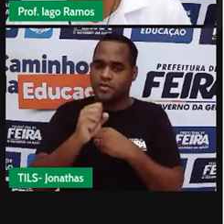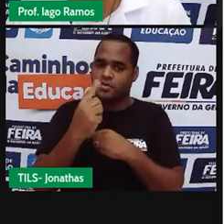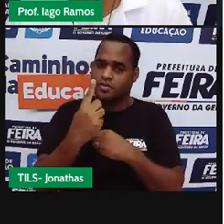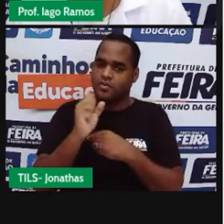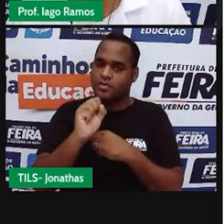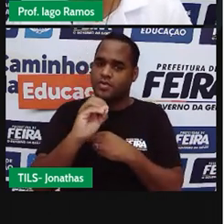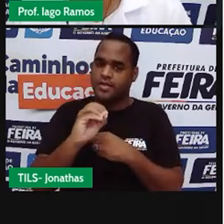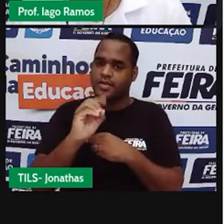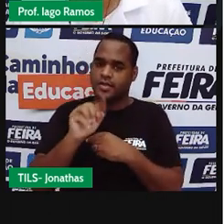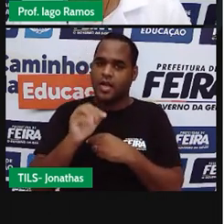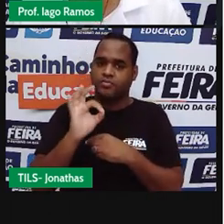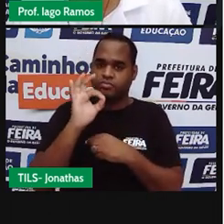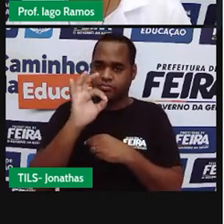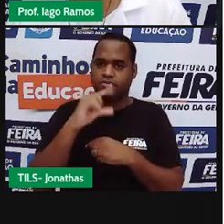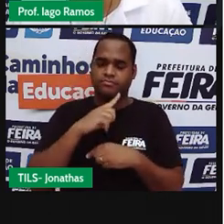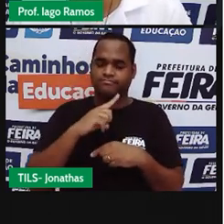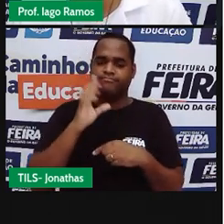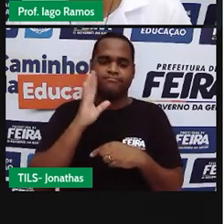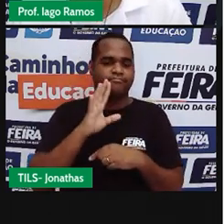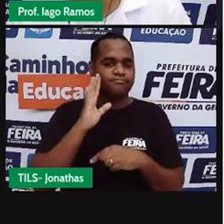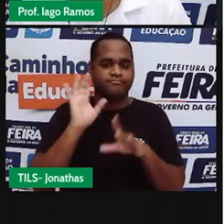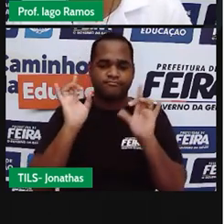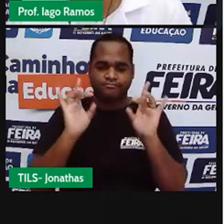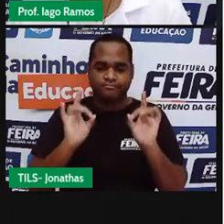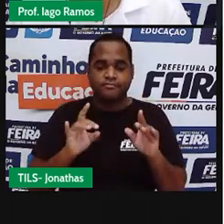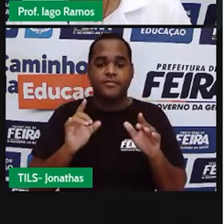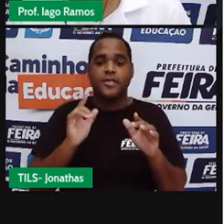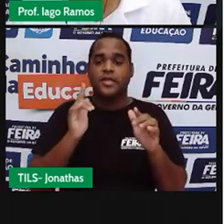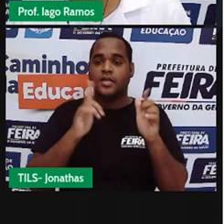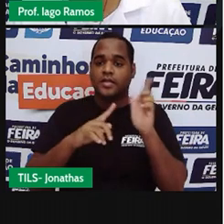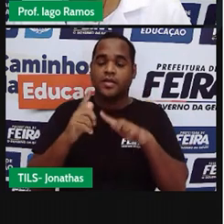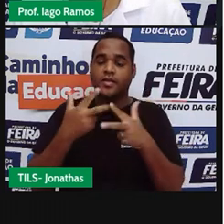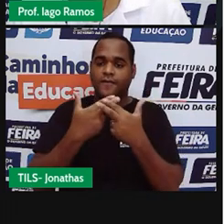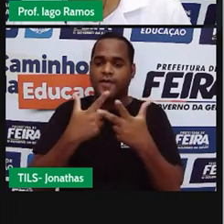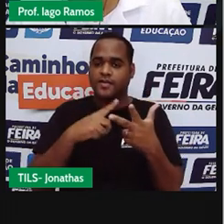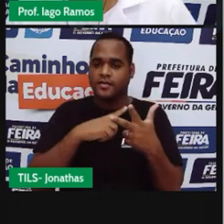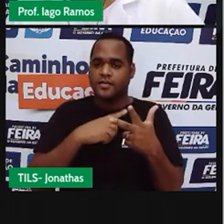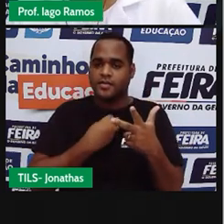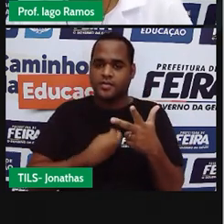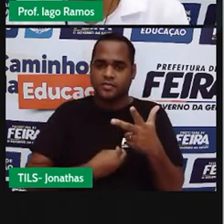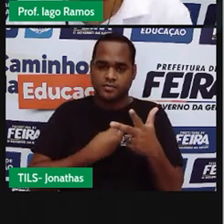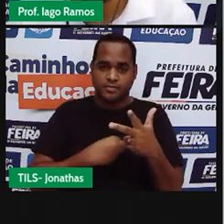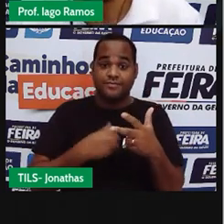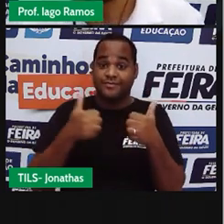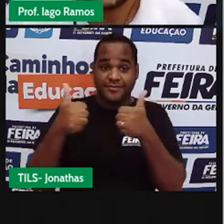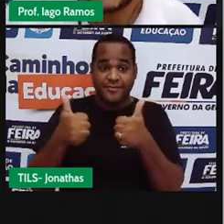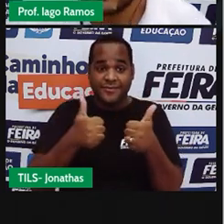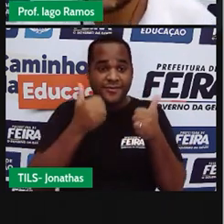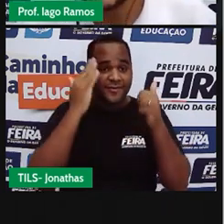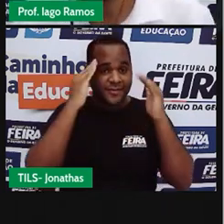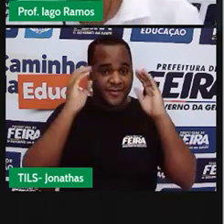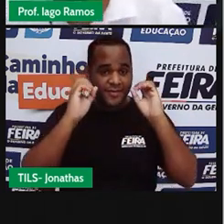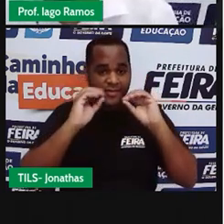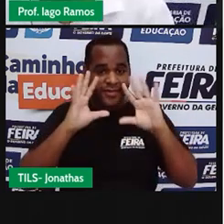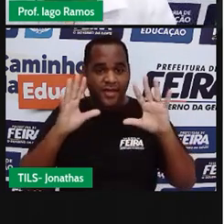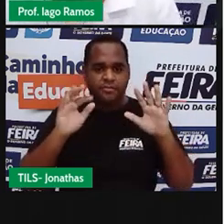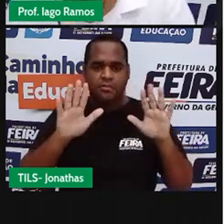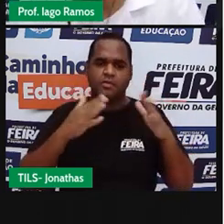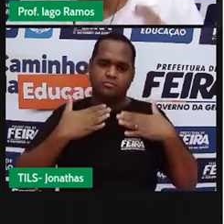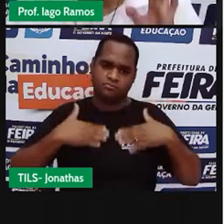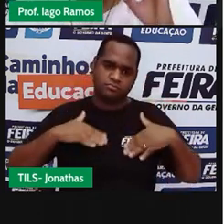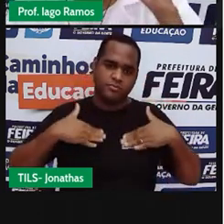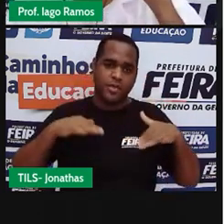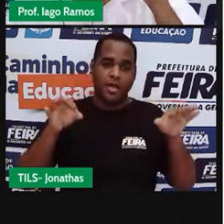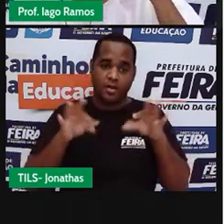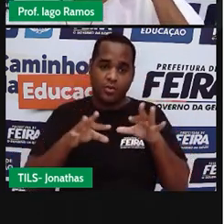Ó. Massa. Legal. Bacana. Show de bola. Valeu. Valeu. Mas calma. Não